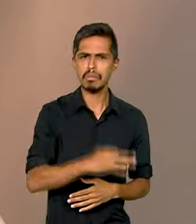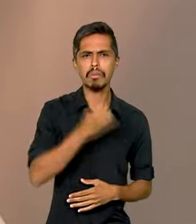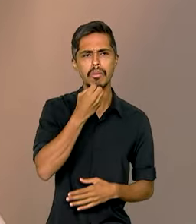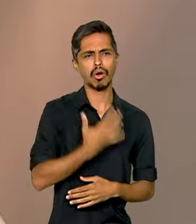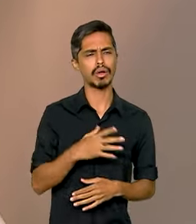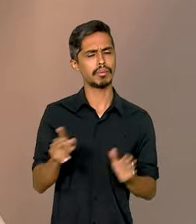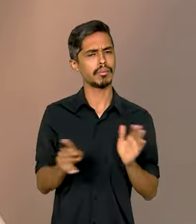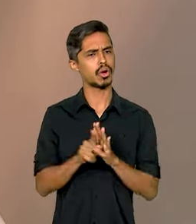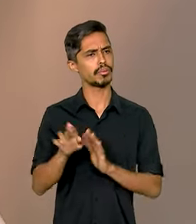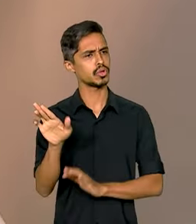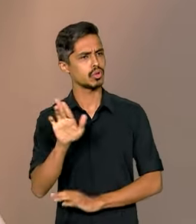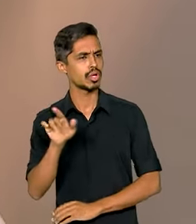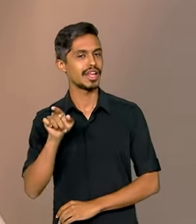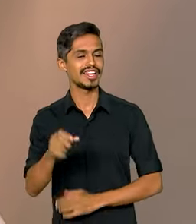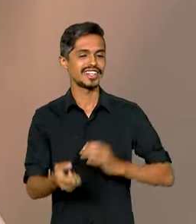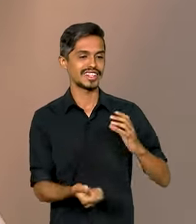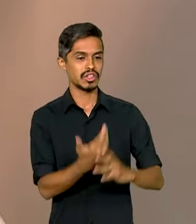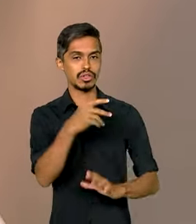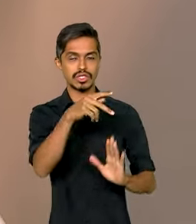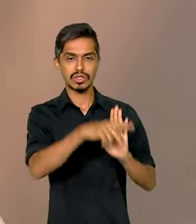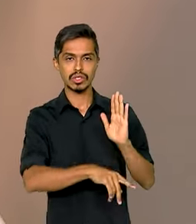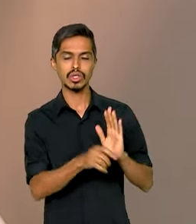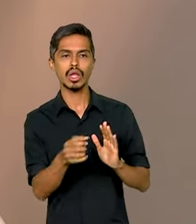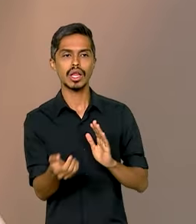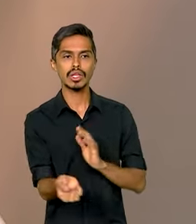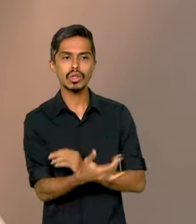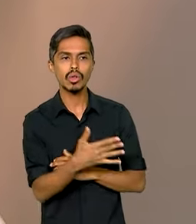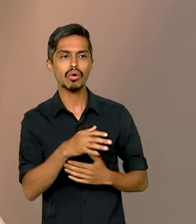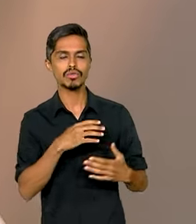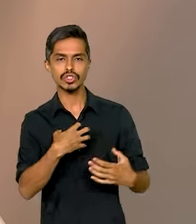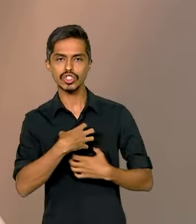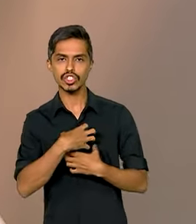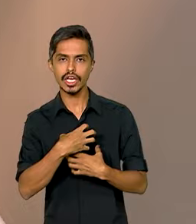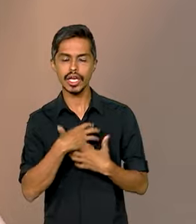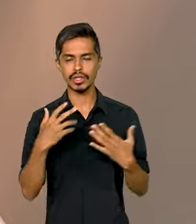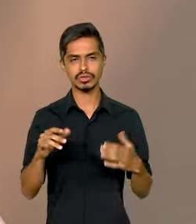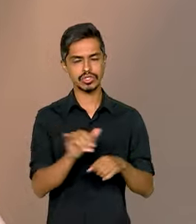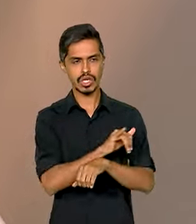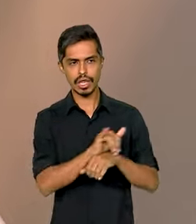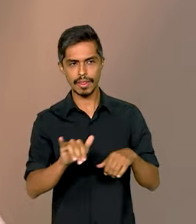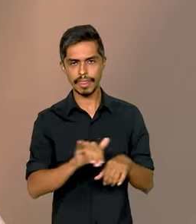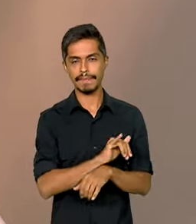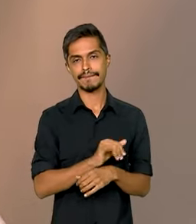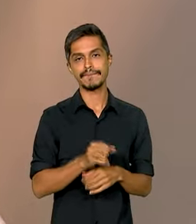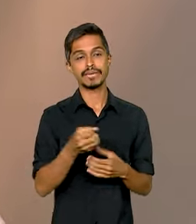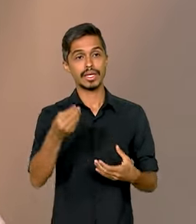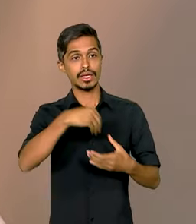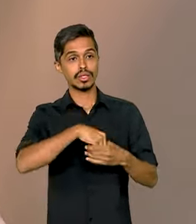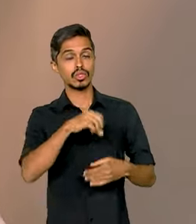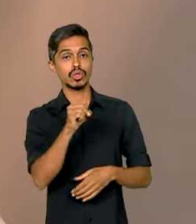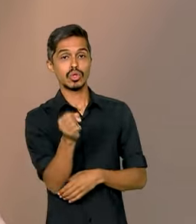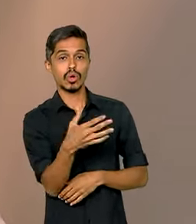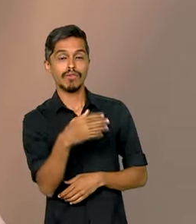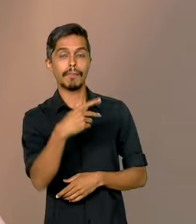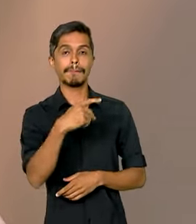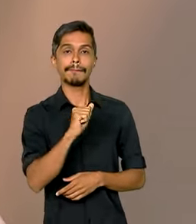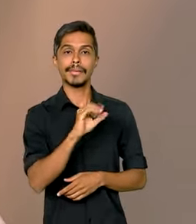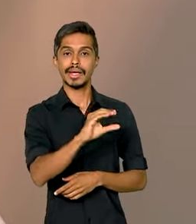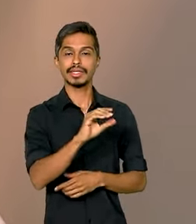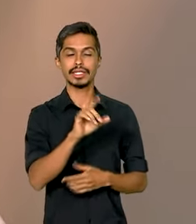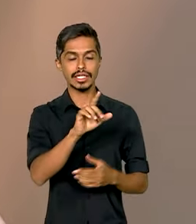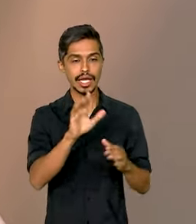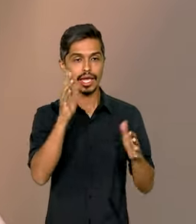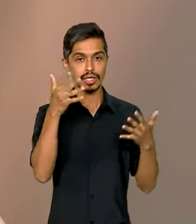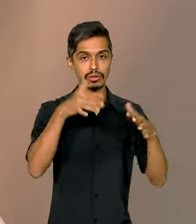presidente Lula de criar esse novo eixo estratégico dentro do novo PAC, que é o eixo inclusão